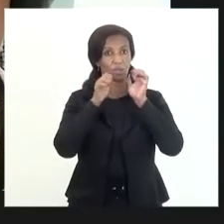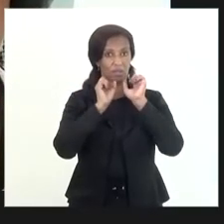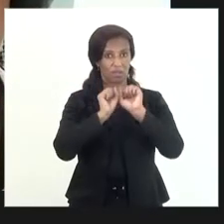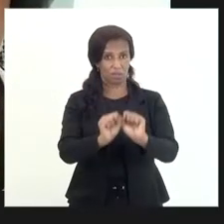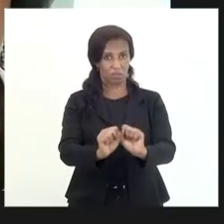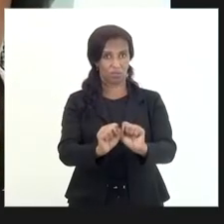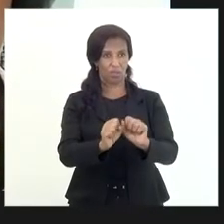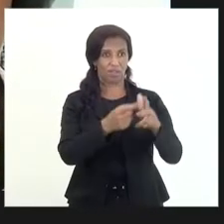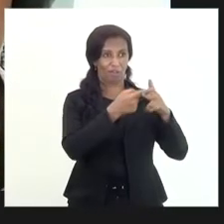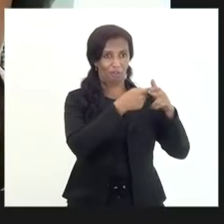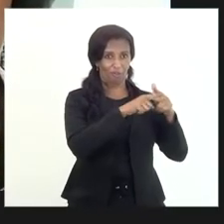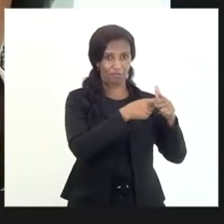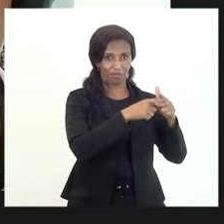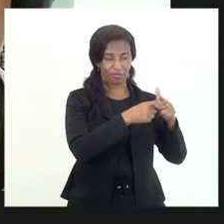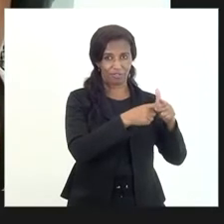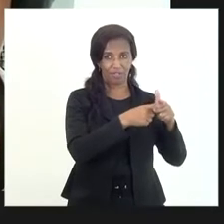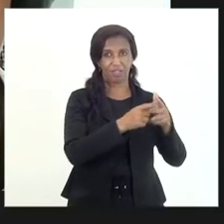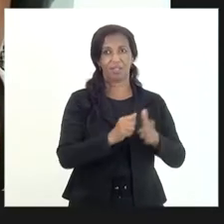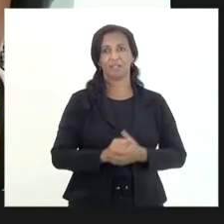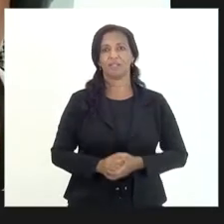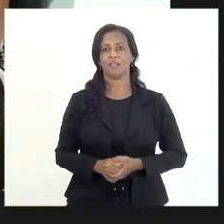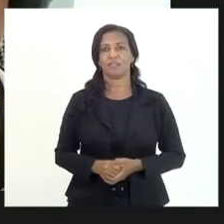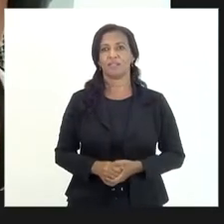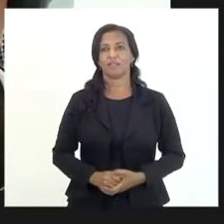por favor faça sua observação